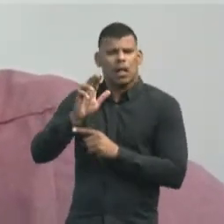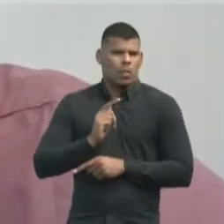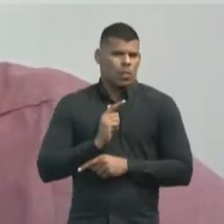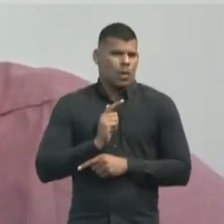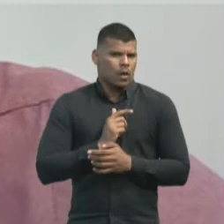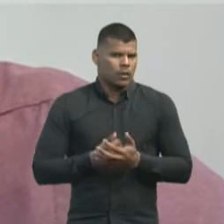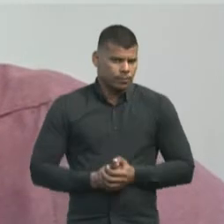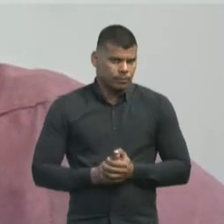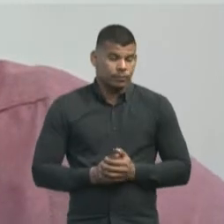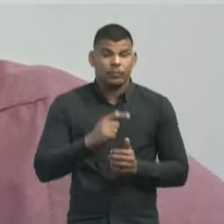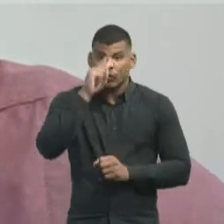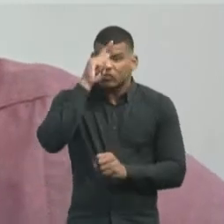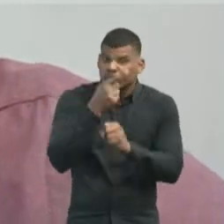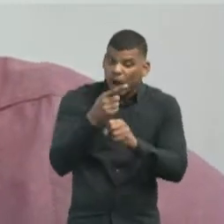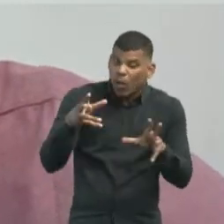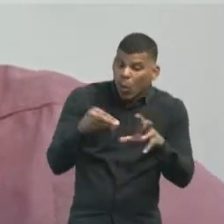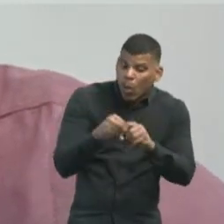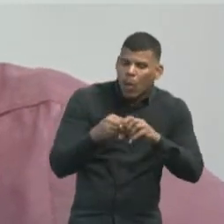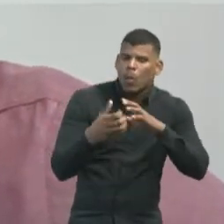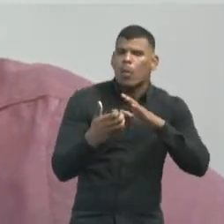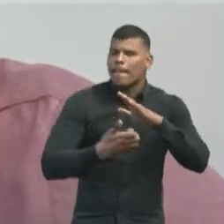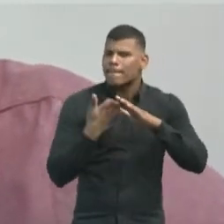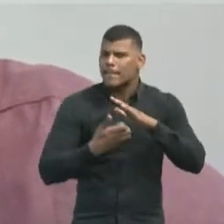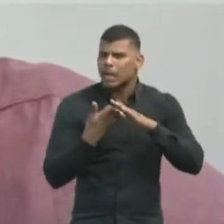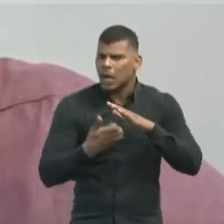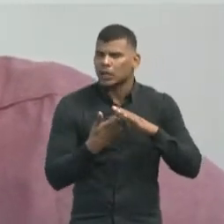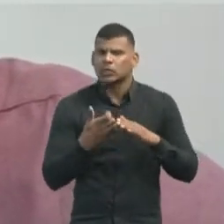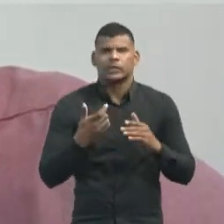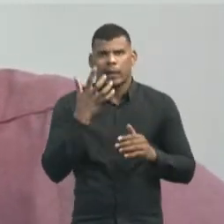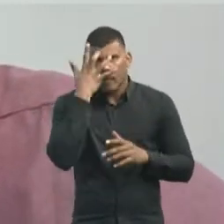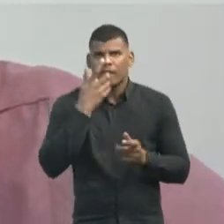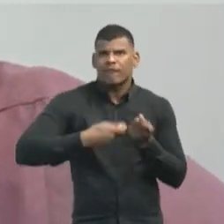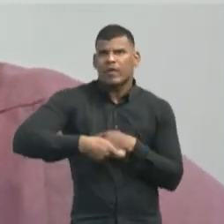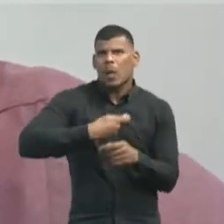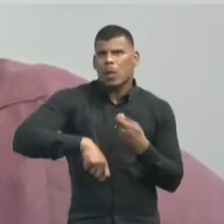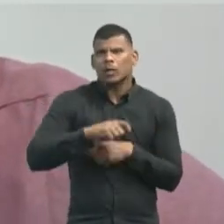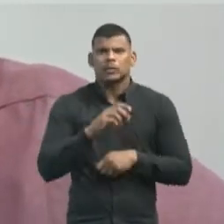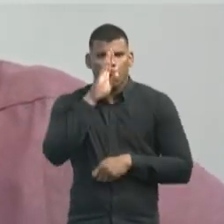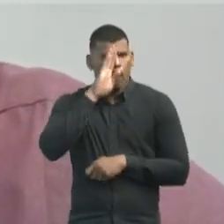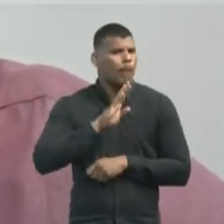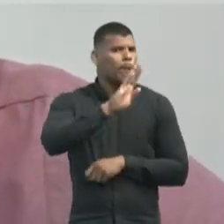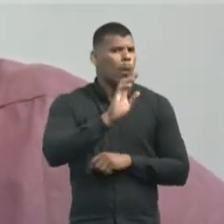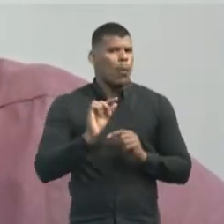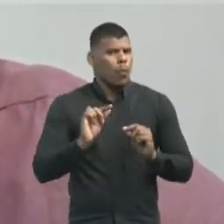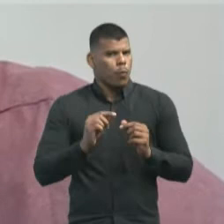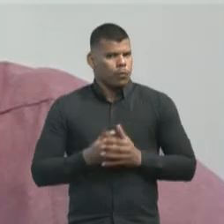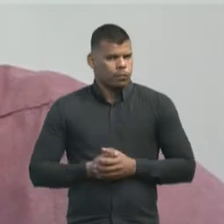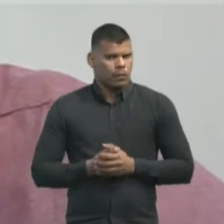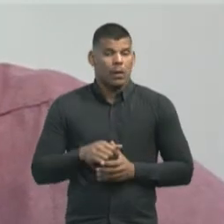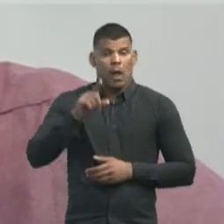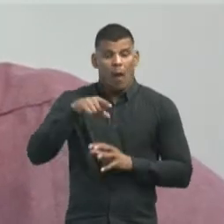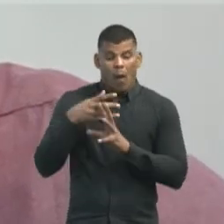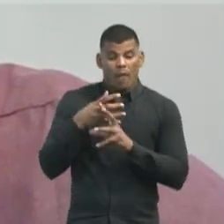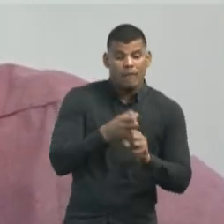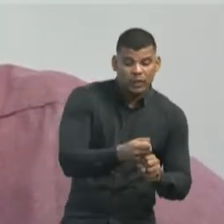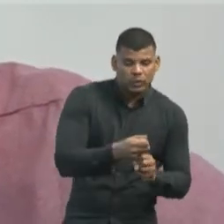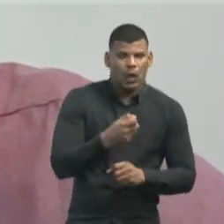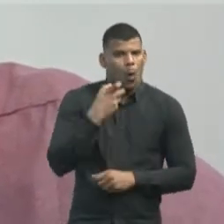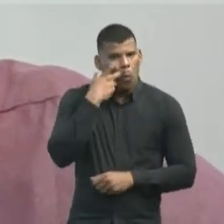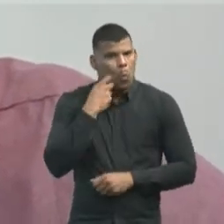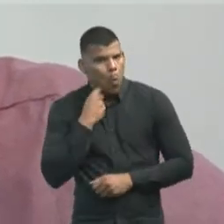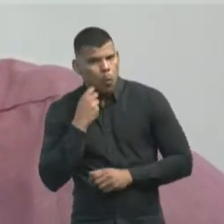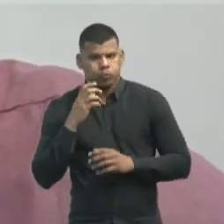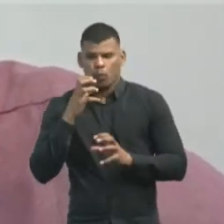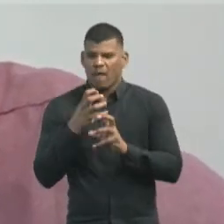interna da empresa, que eu chamaria a gestão financeira especialmente, a gente pode destacar aí uma revisão geral de despesas e custos